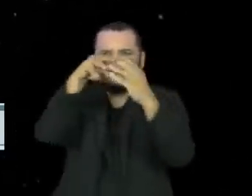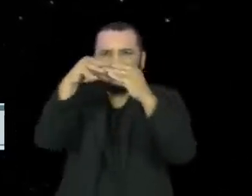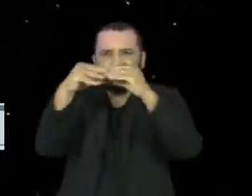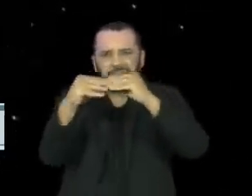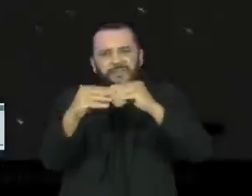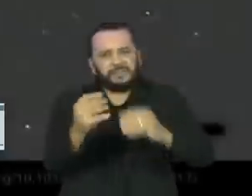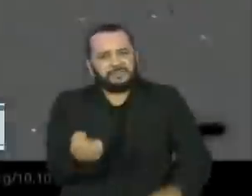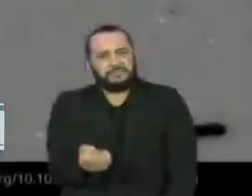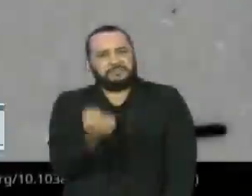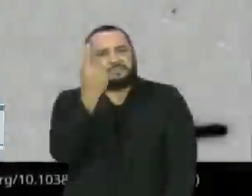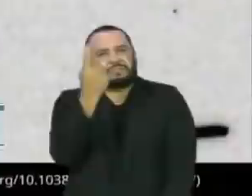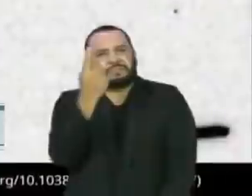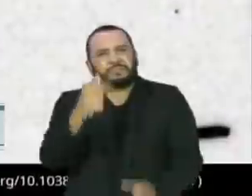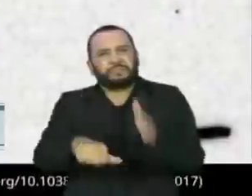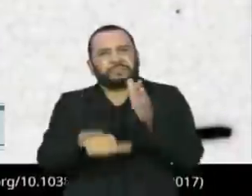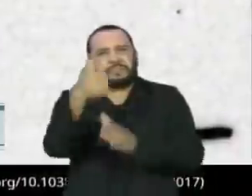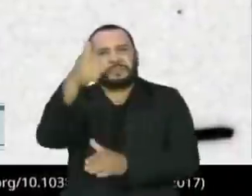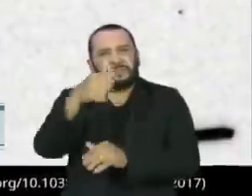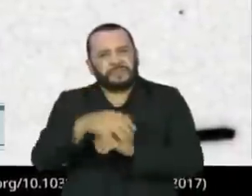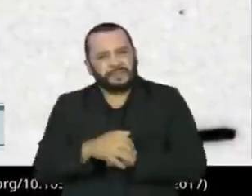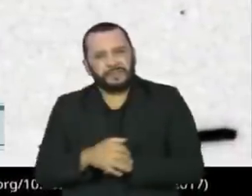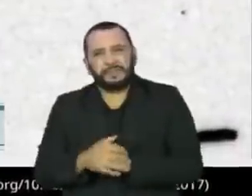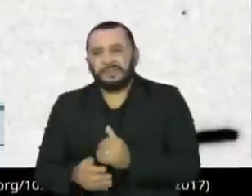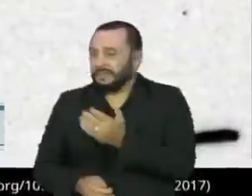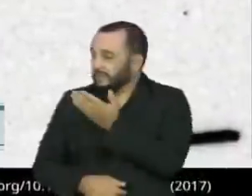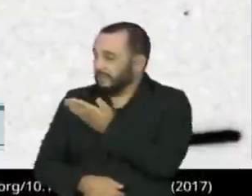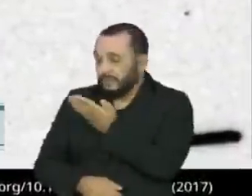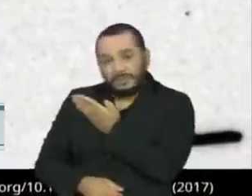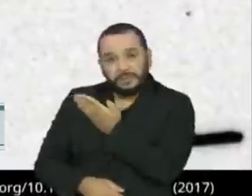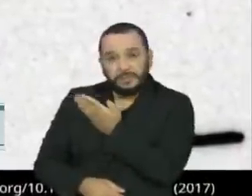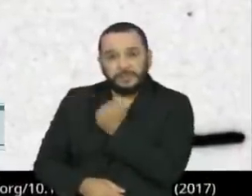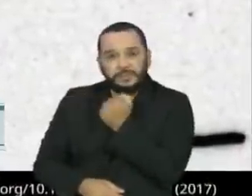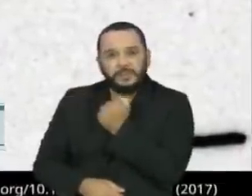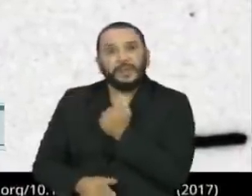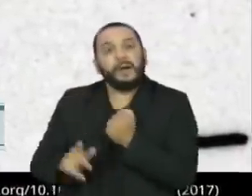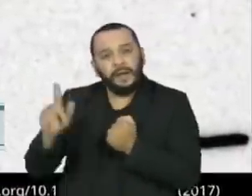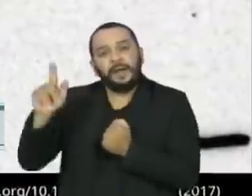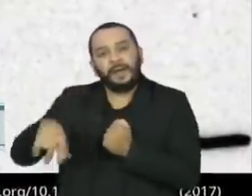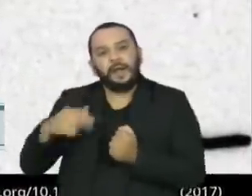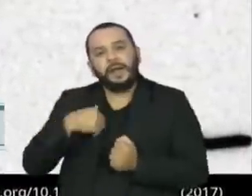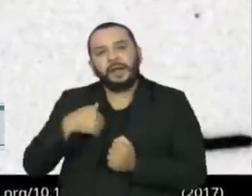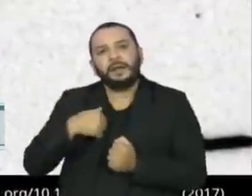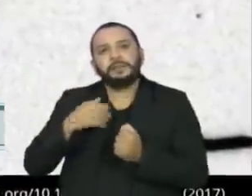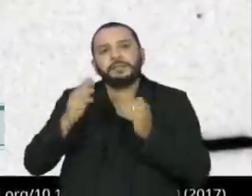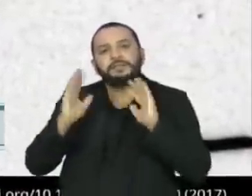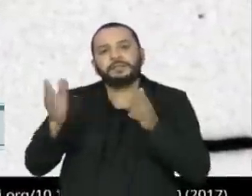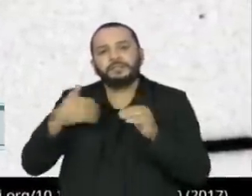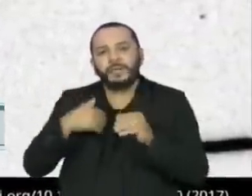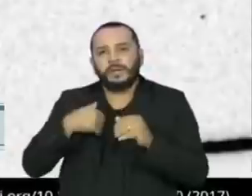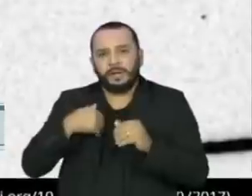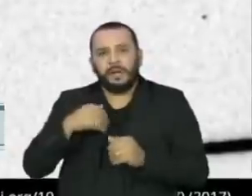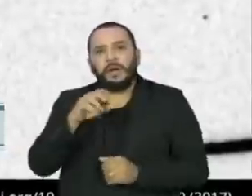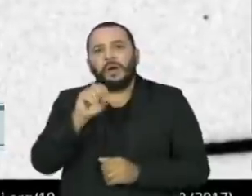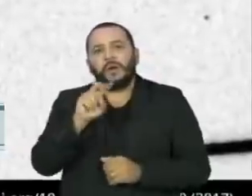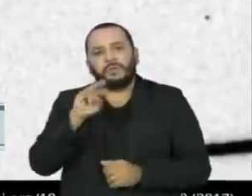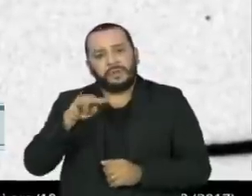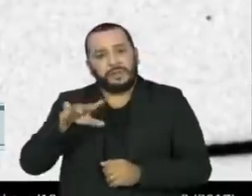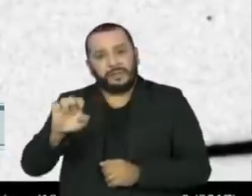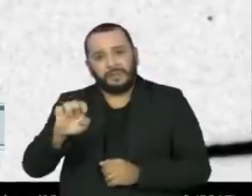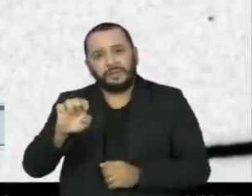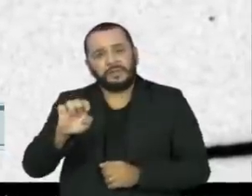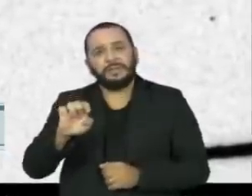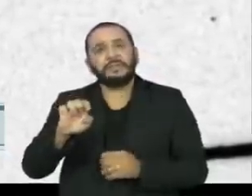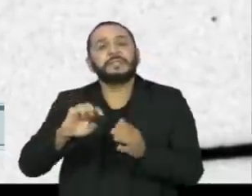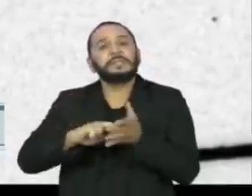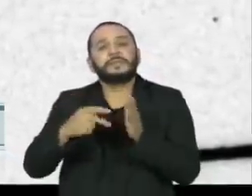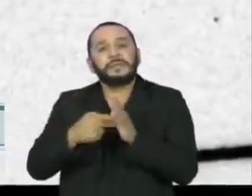antes. Daí terem classificado inicialmente como um objeto interestelar. Possivelmente um